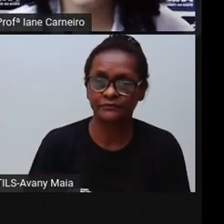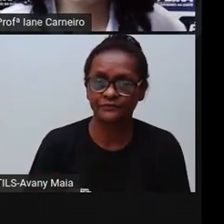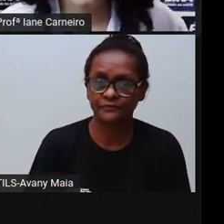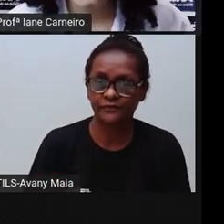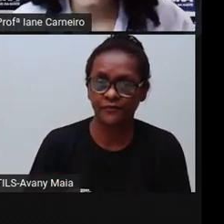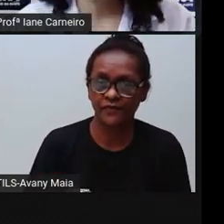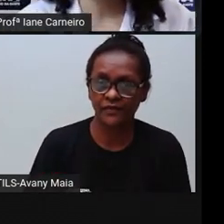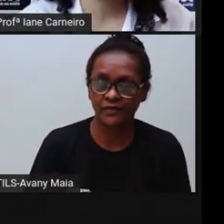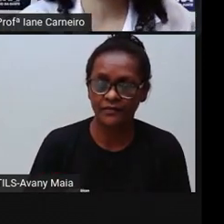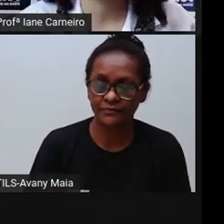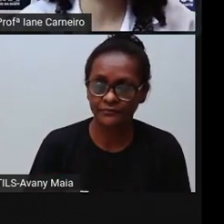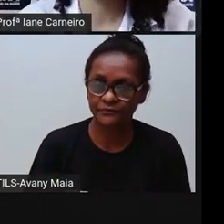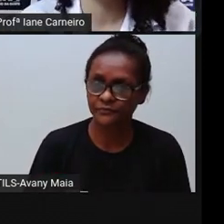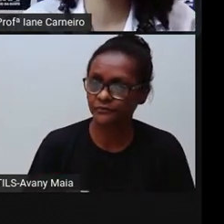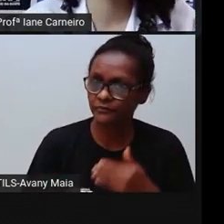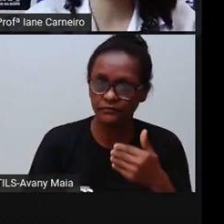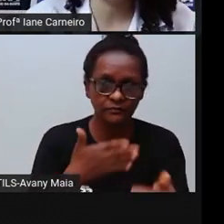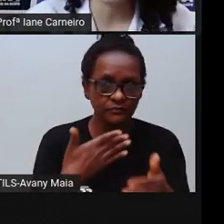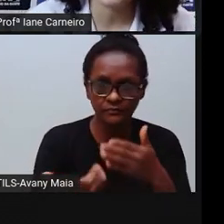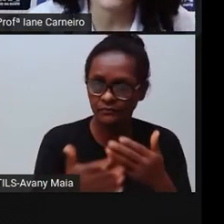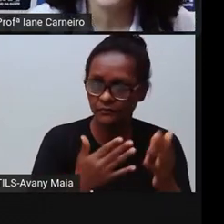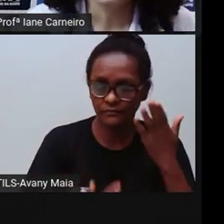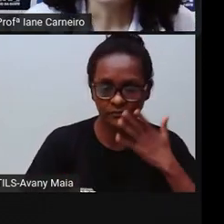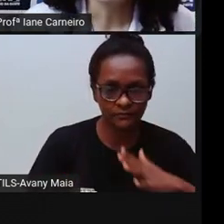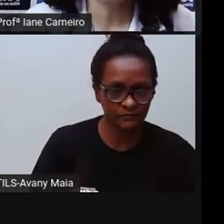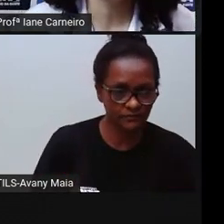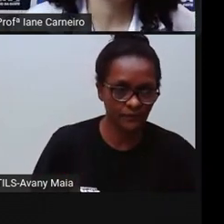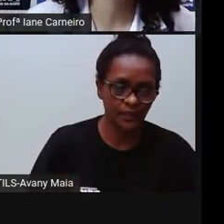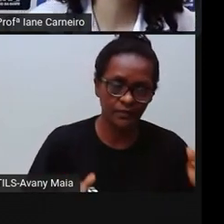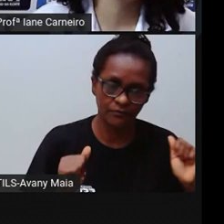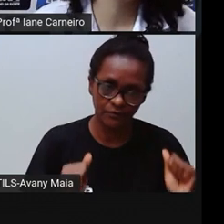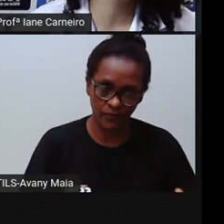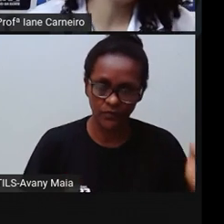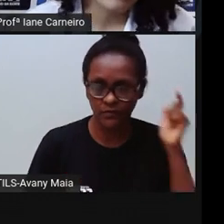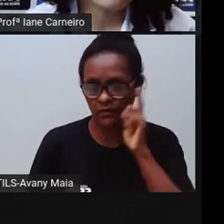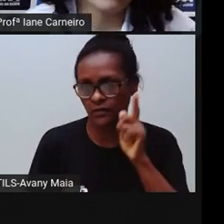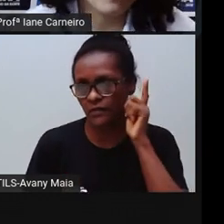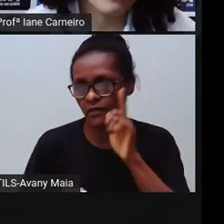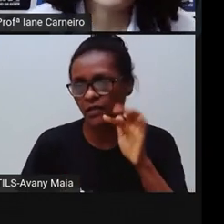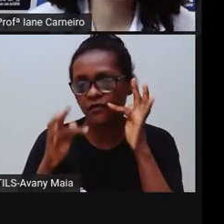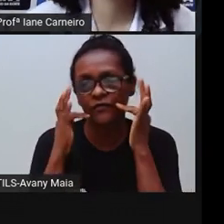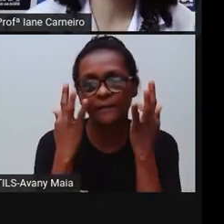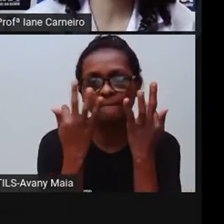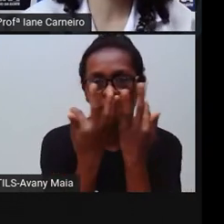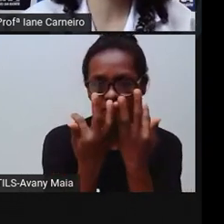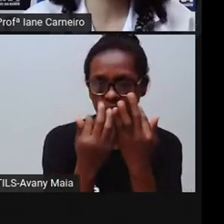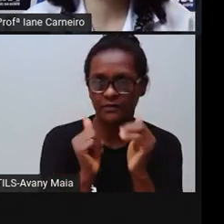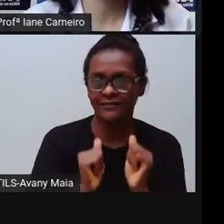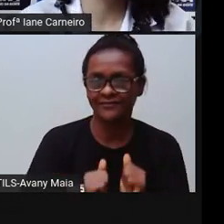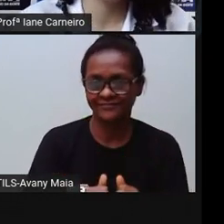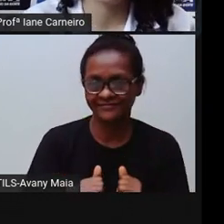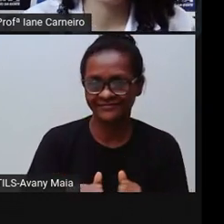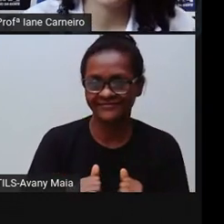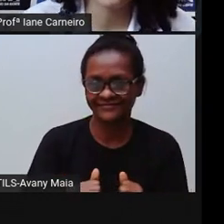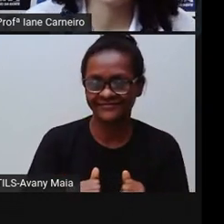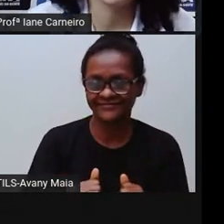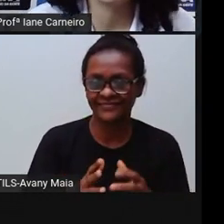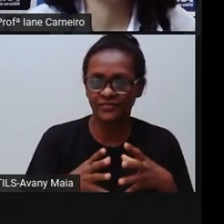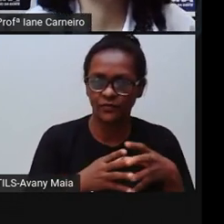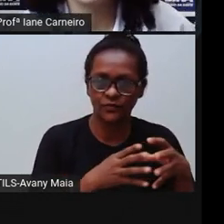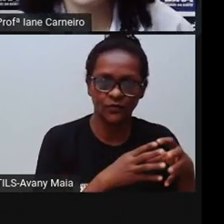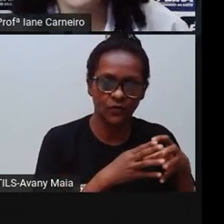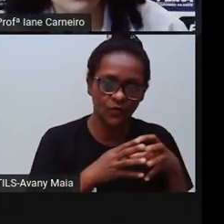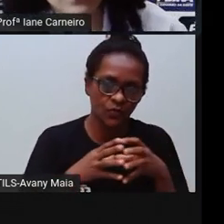que a criança, toda criança tem direito a uma família e a viver em comunidade, né? Então, tem direito você conviver em